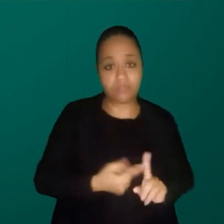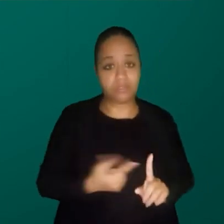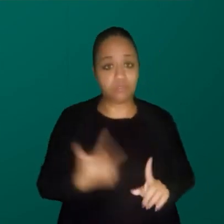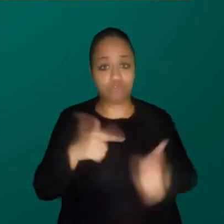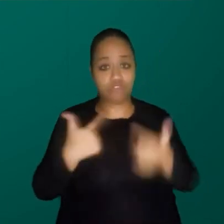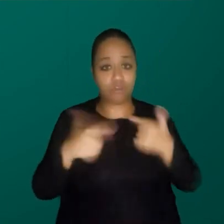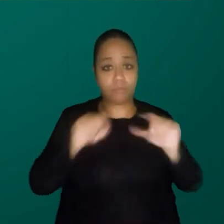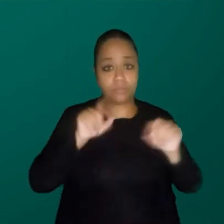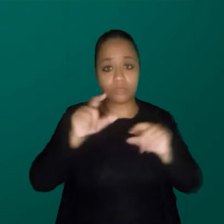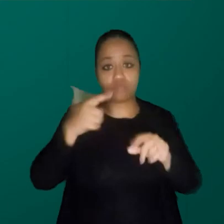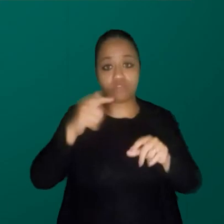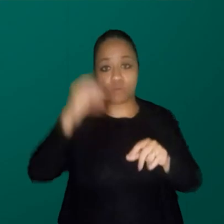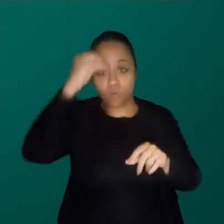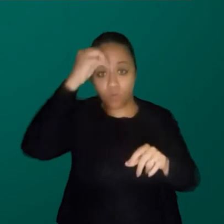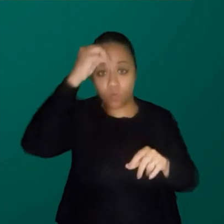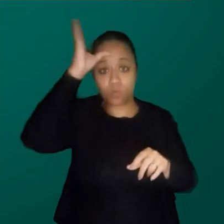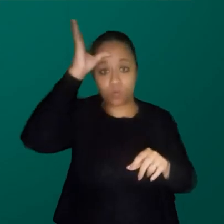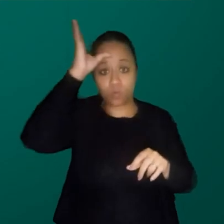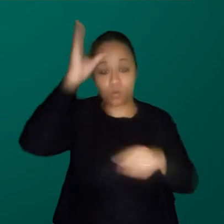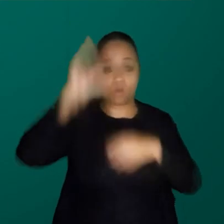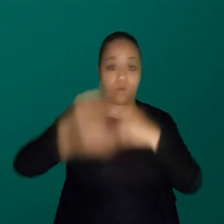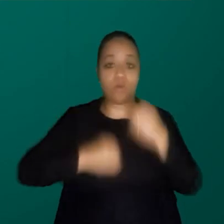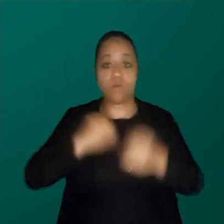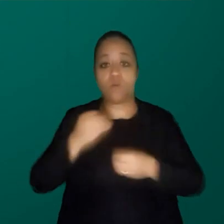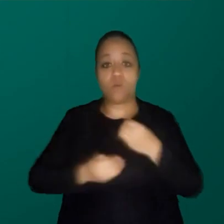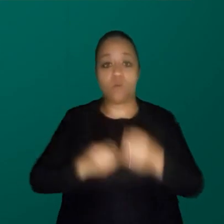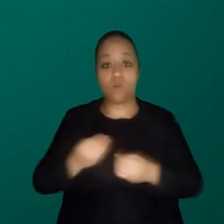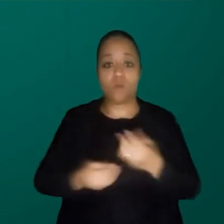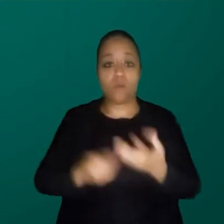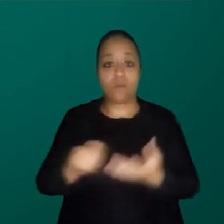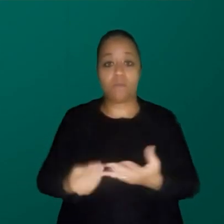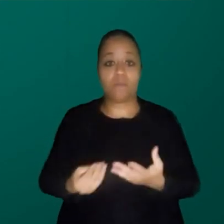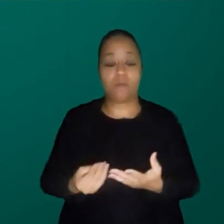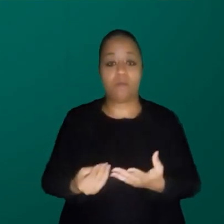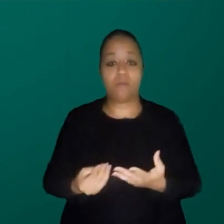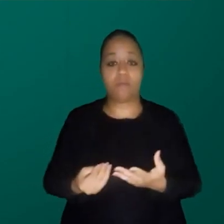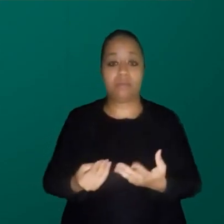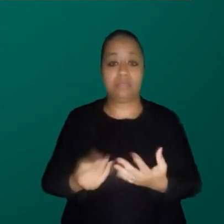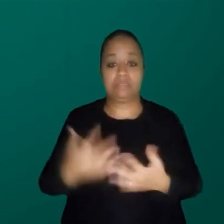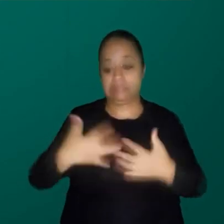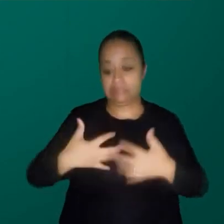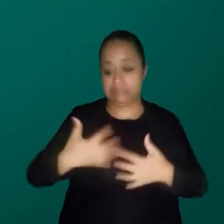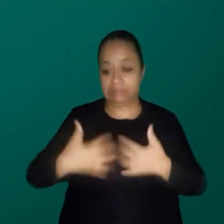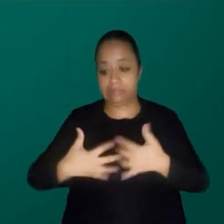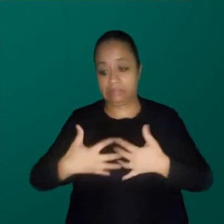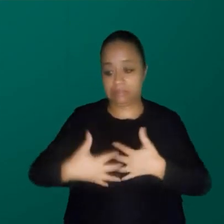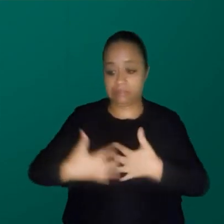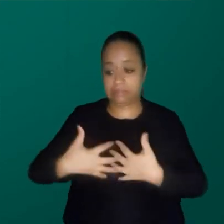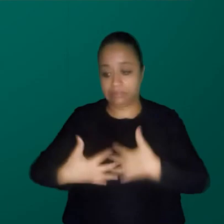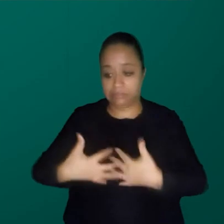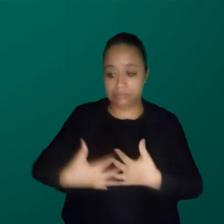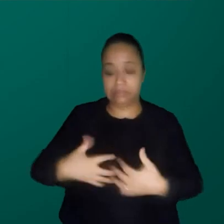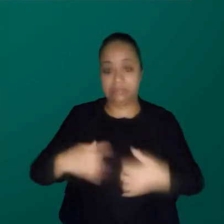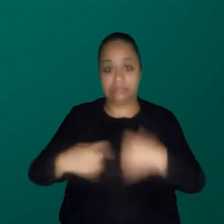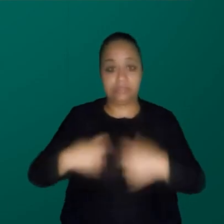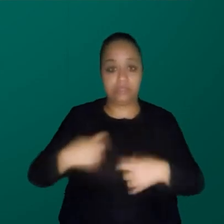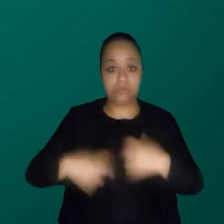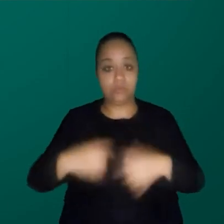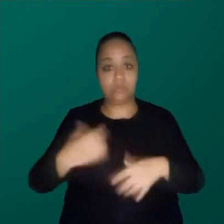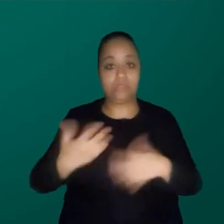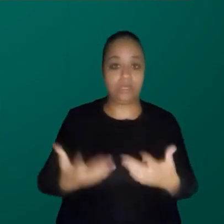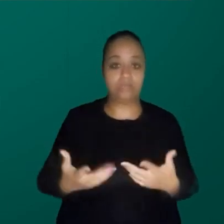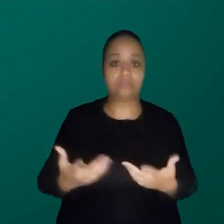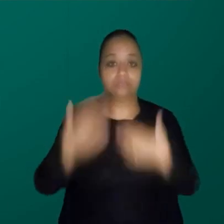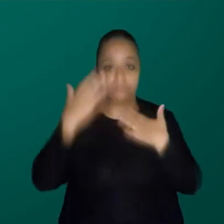não tinha conhecimento de como era um sexo heterossexual. E aí, está nisso, a gente precisa fazer isso